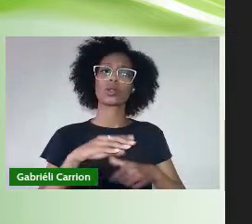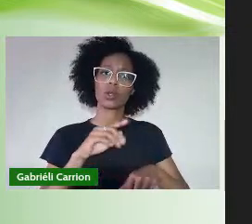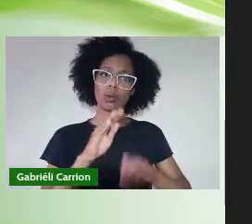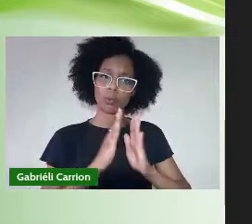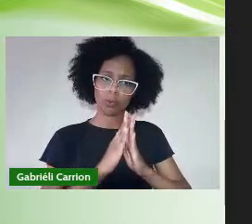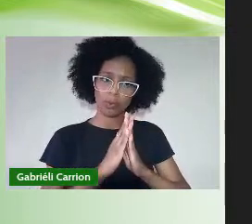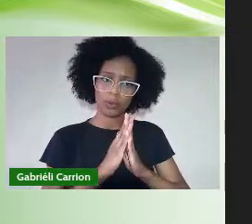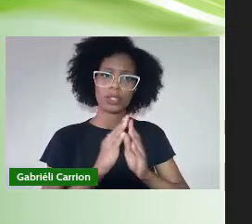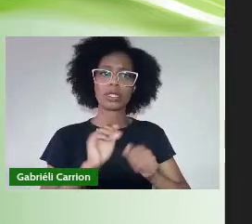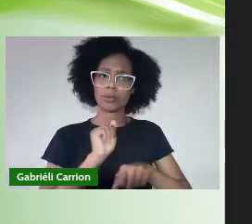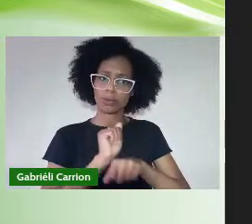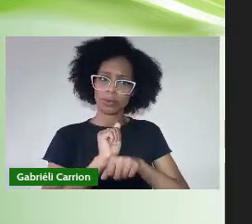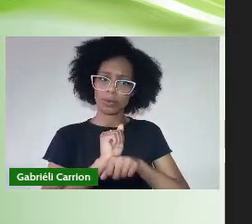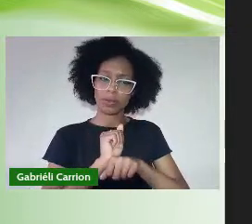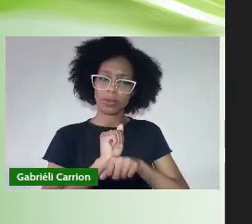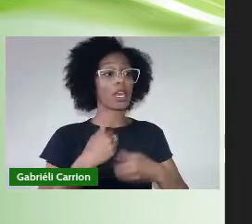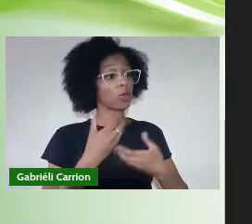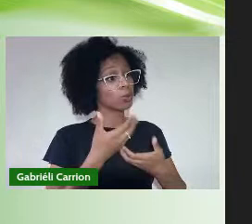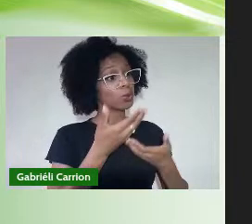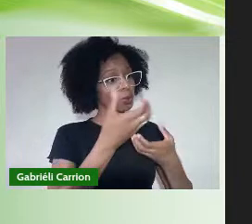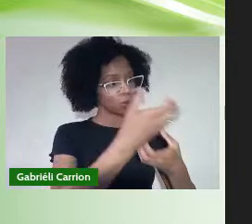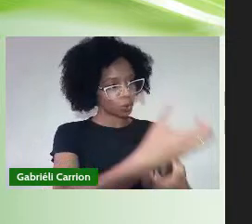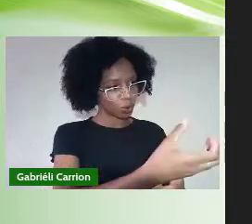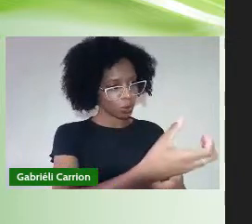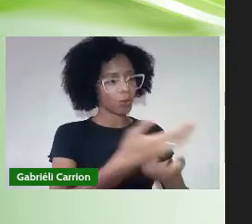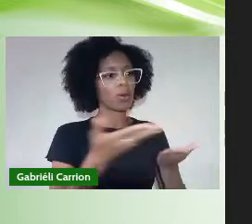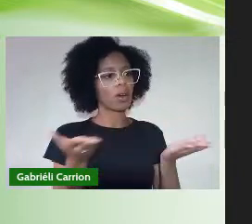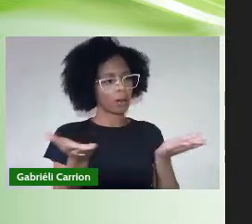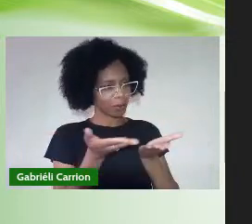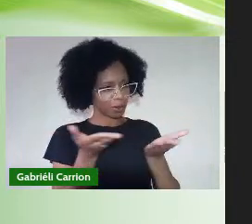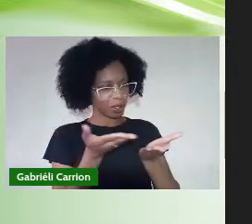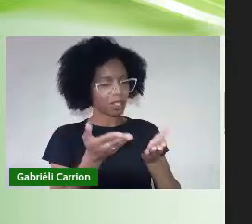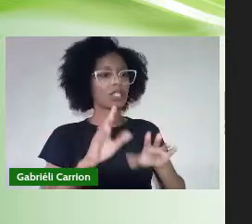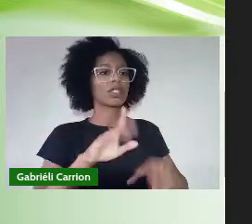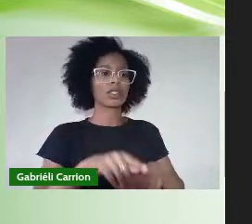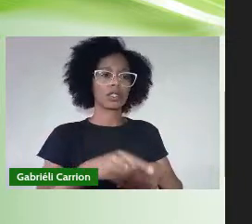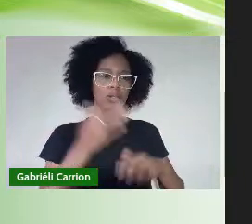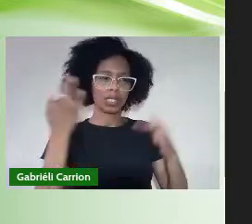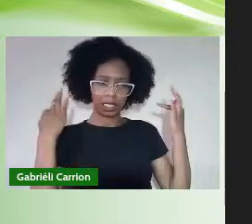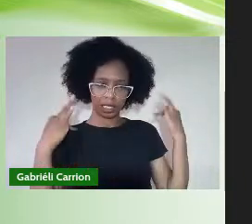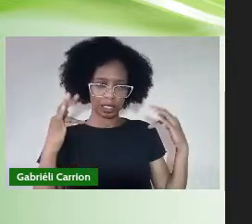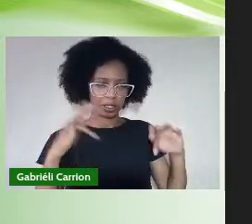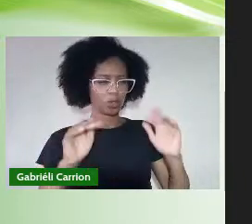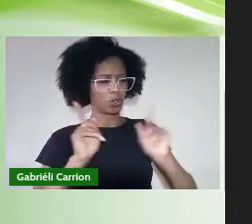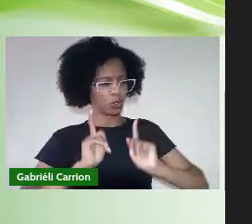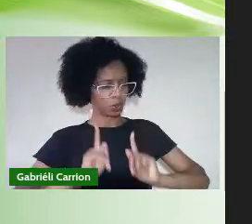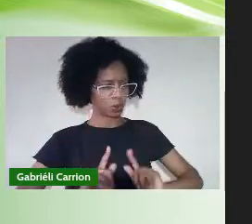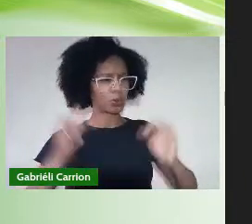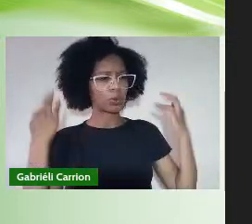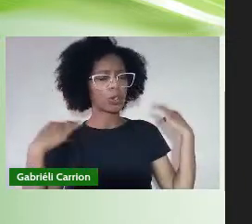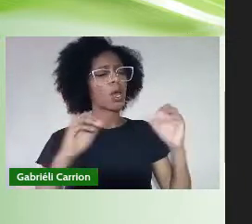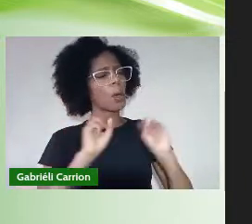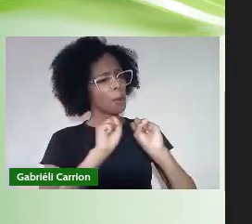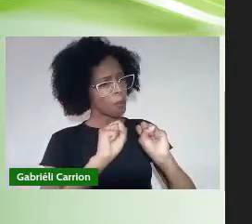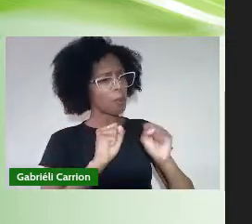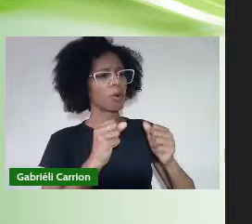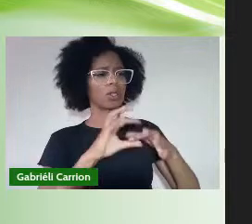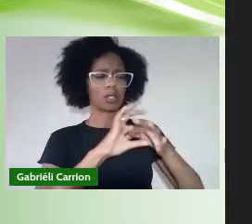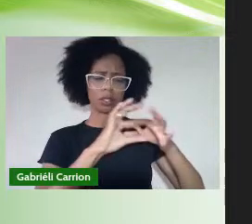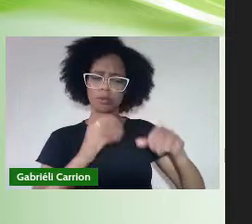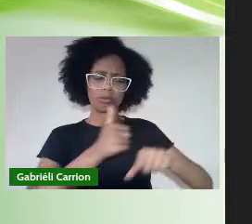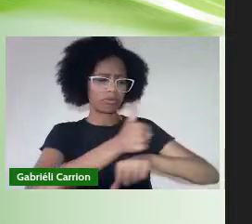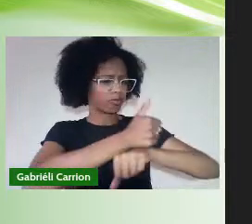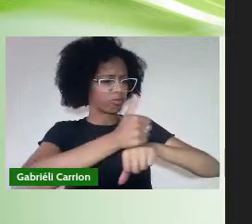Confiro a Ítalo Rodrigues Soares O grau de tecnólogo em gestão de turismo Para que possa usufruir de todos os